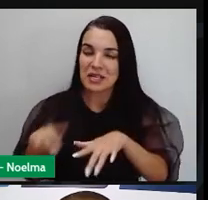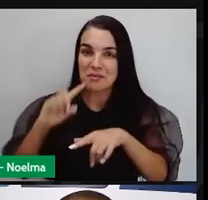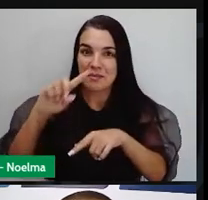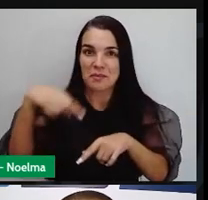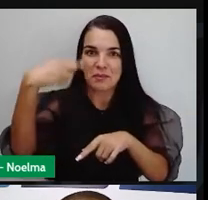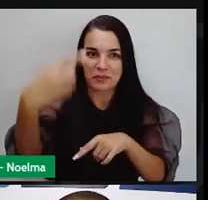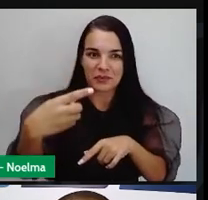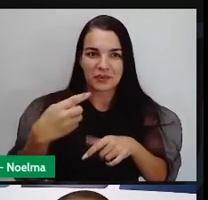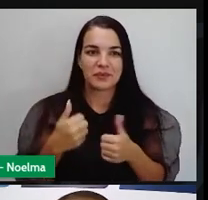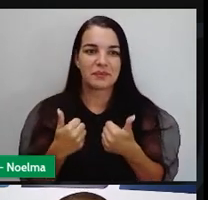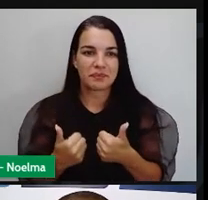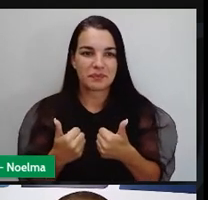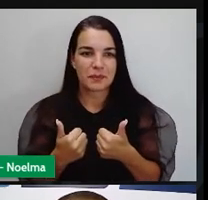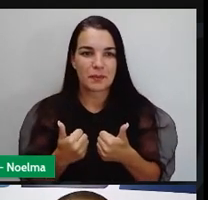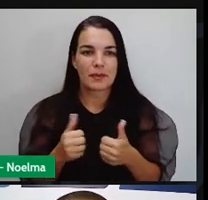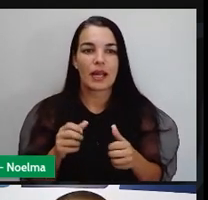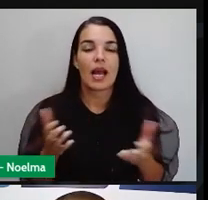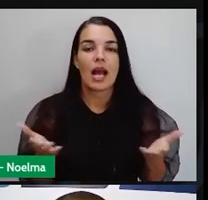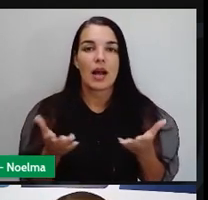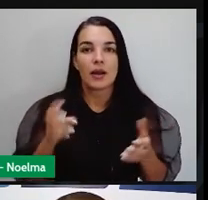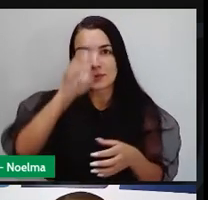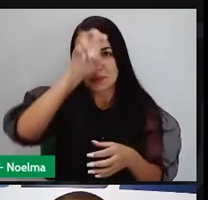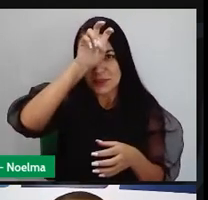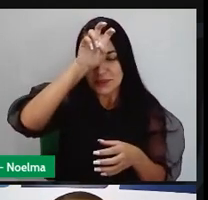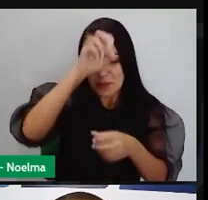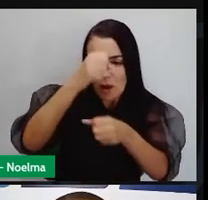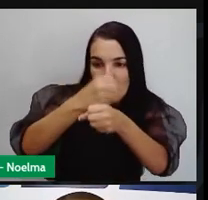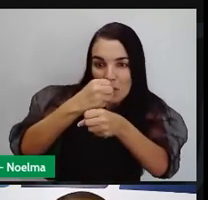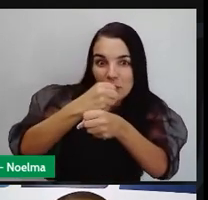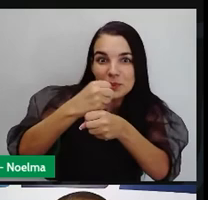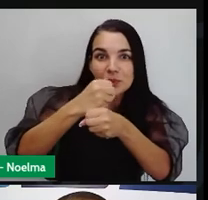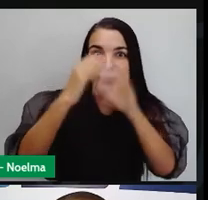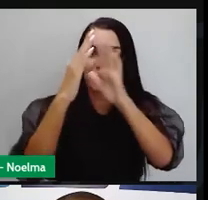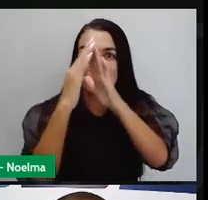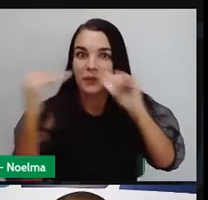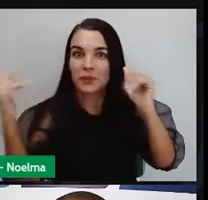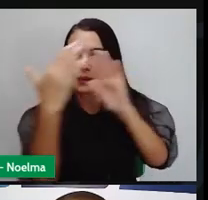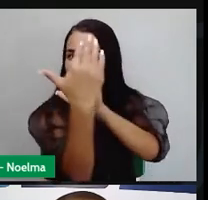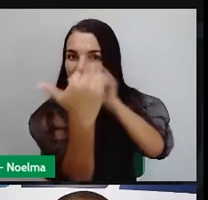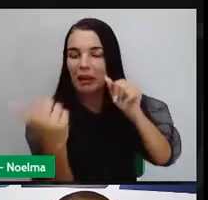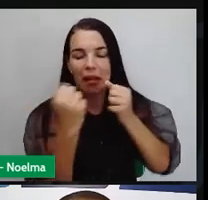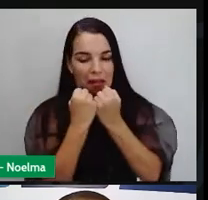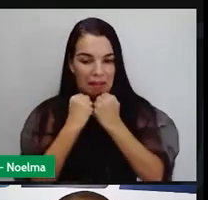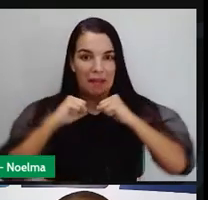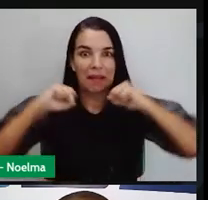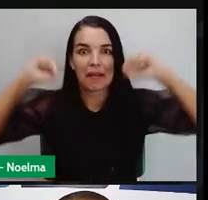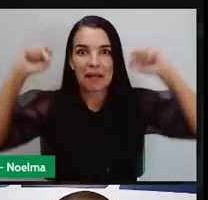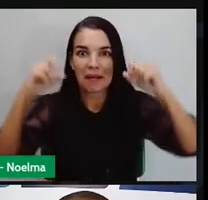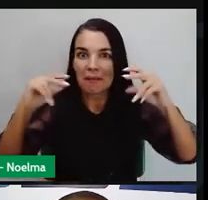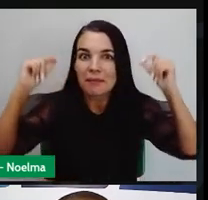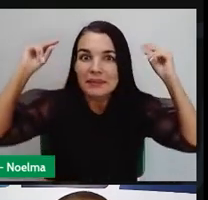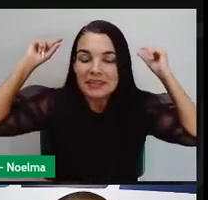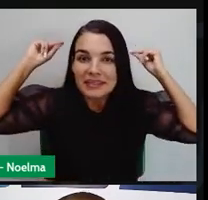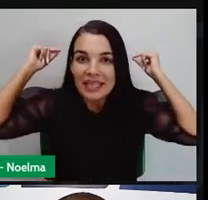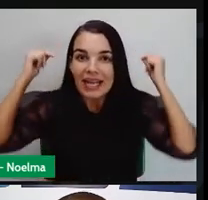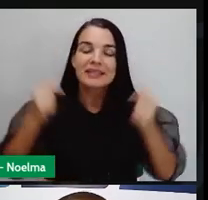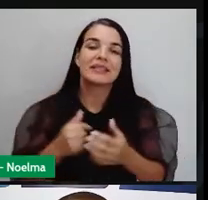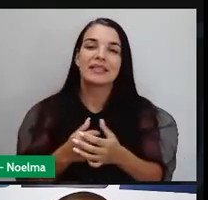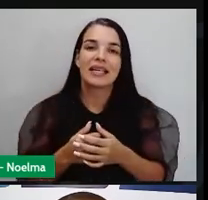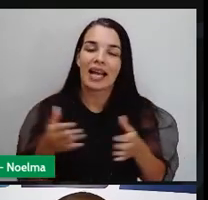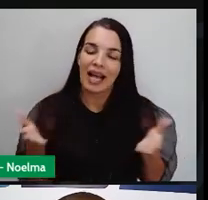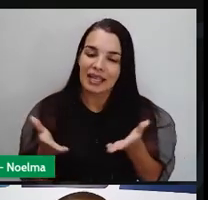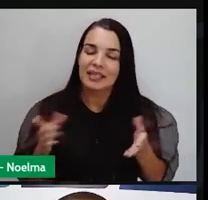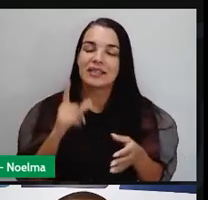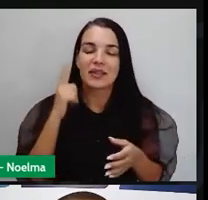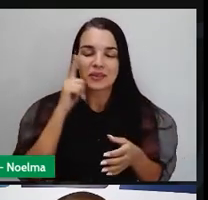E é isso. Do mesmo jeito que os egípcios conseguiram, com estudo, fazer coisas grandes no passado distante, a gente